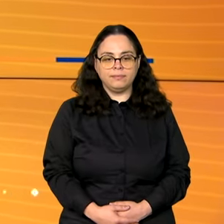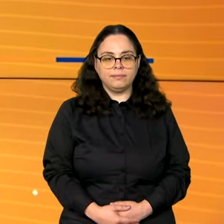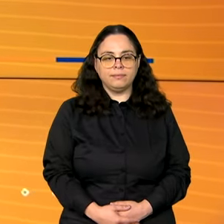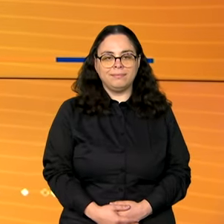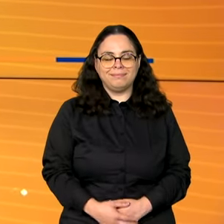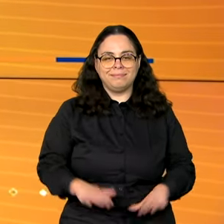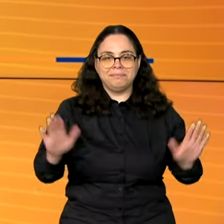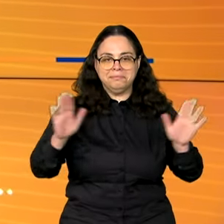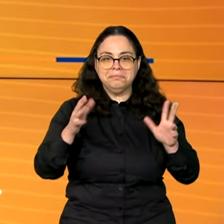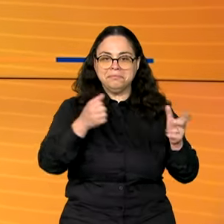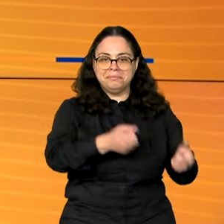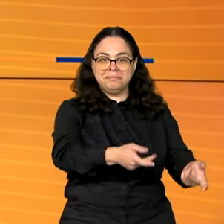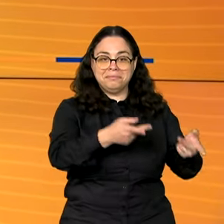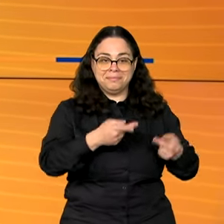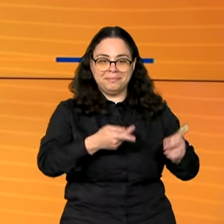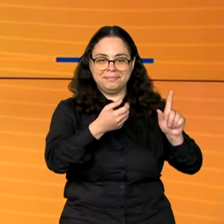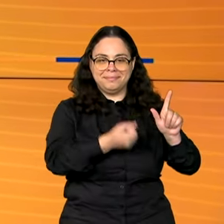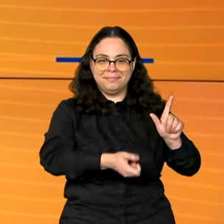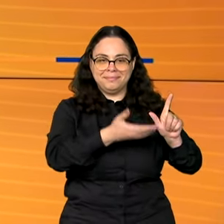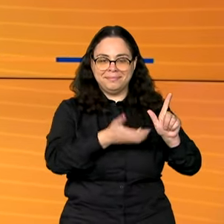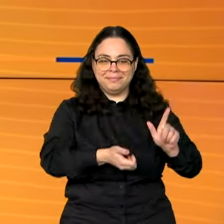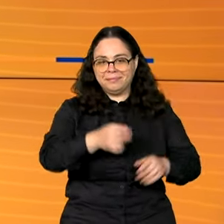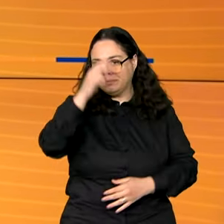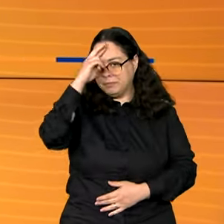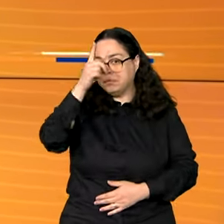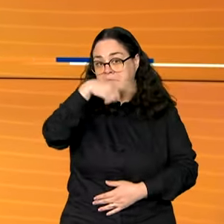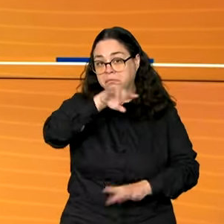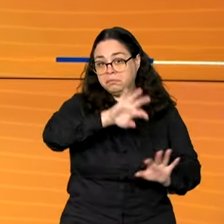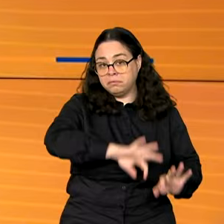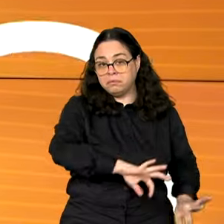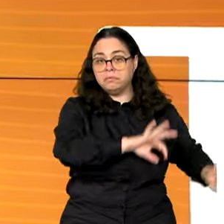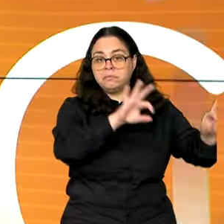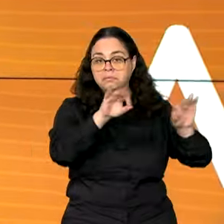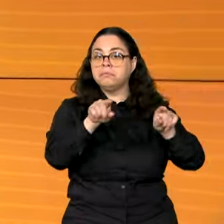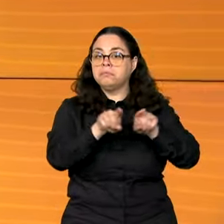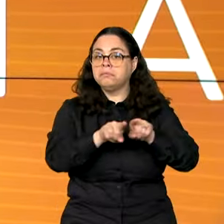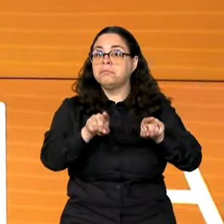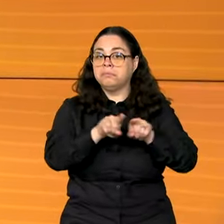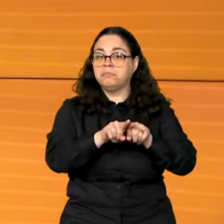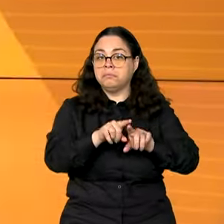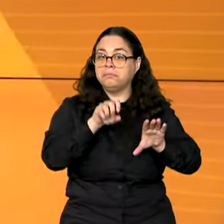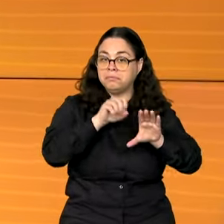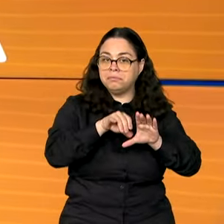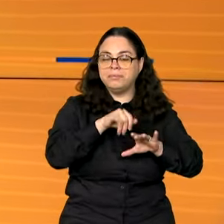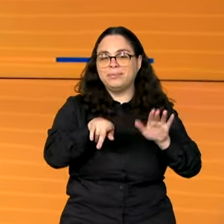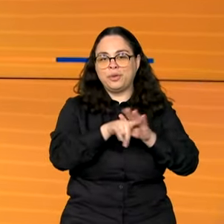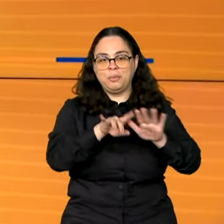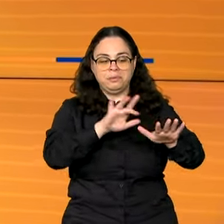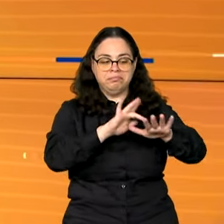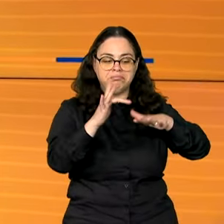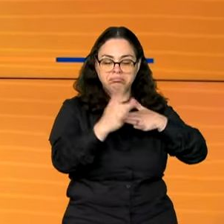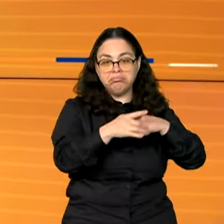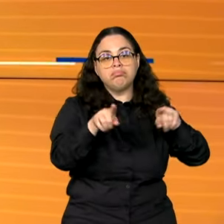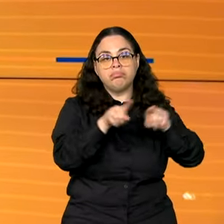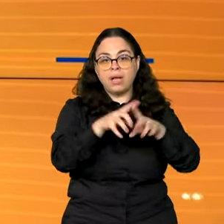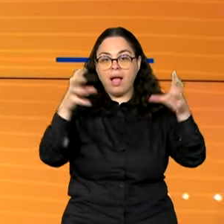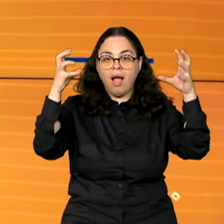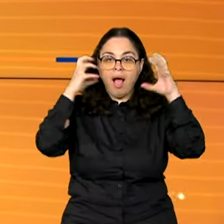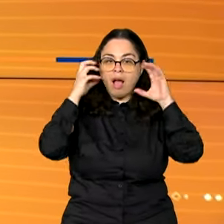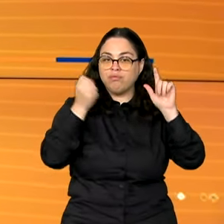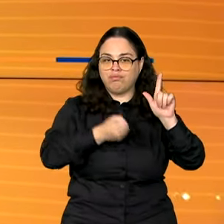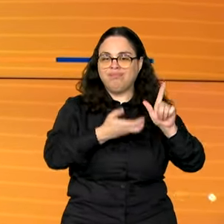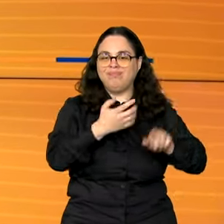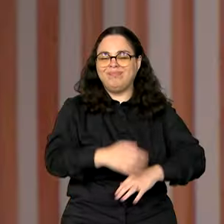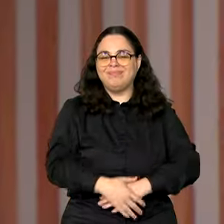Olá, seja bem-vindo ao canal GOV. Lembrando que você pode nos acompanhar também ao vivo pelas redes sociais e pela